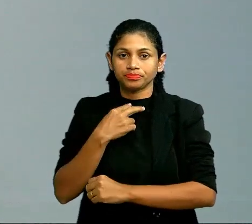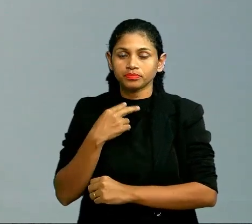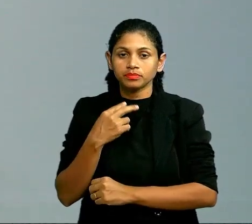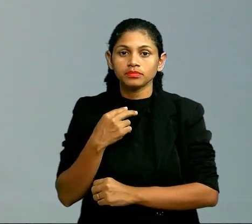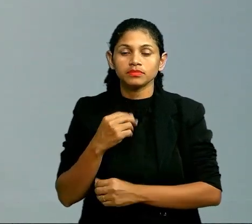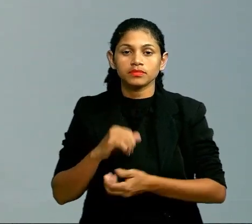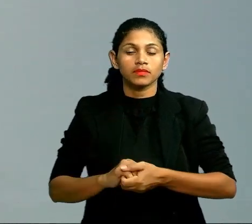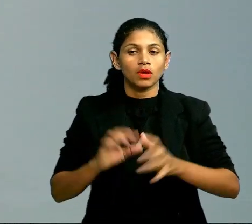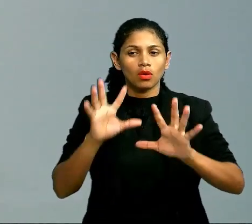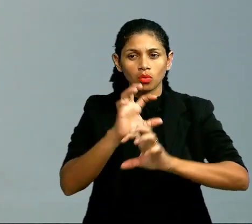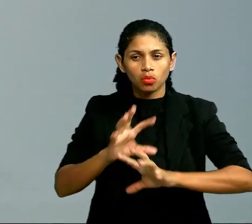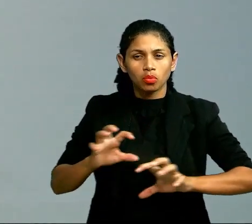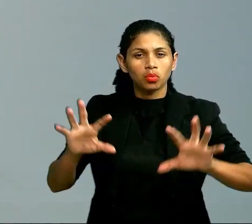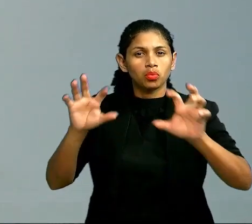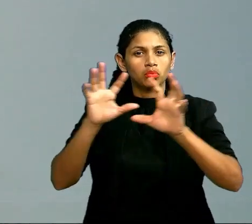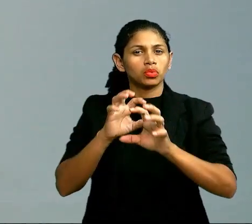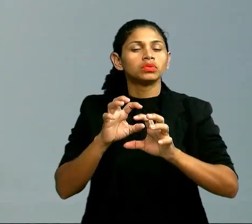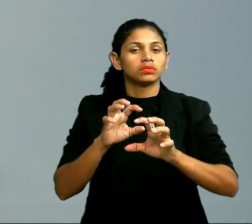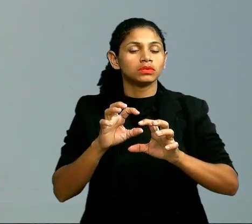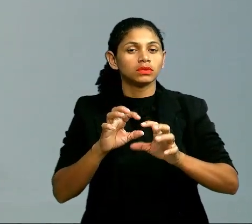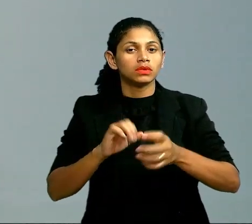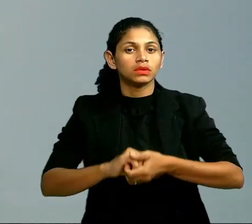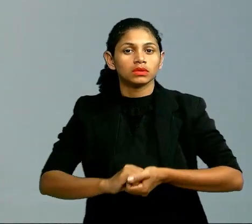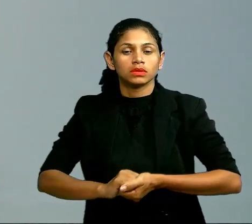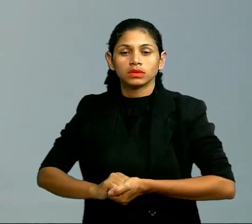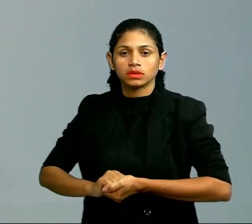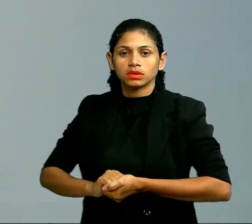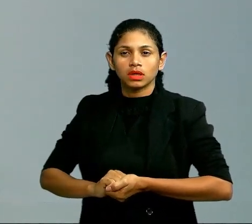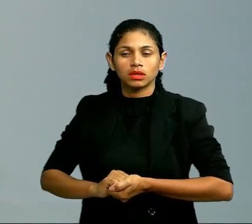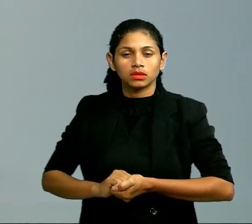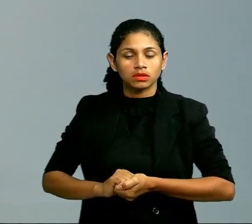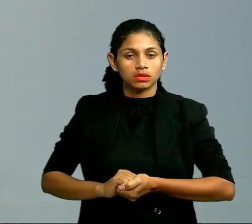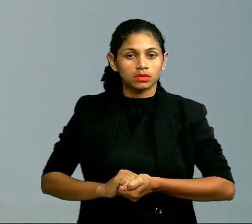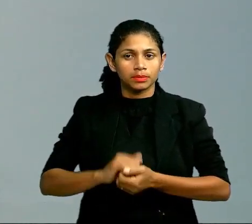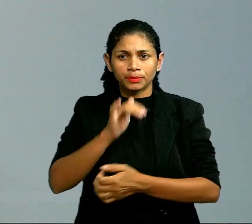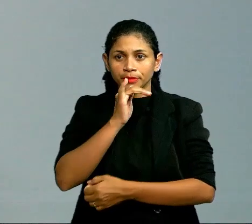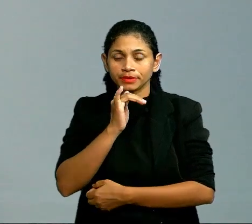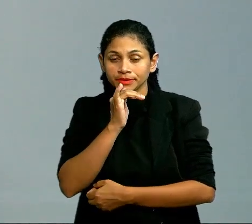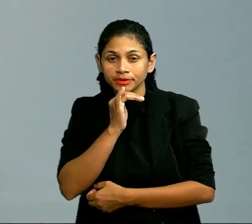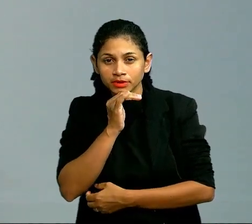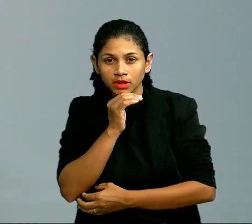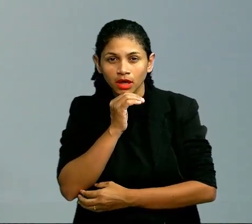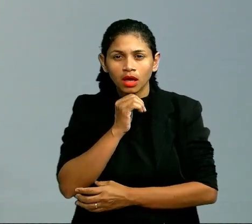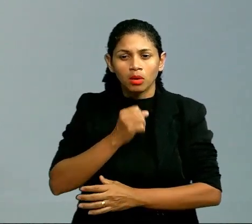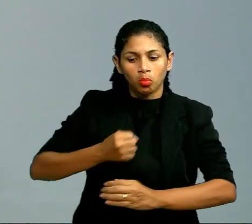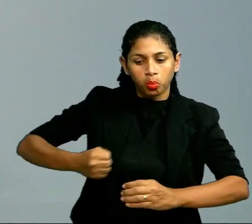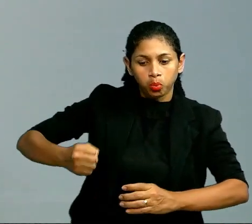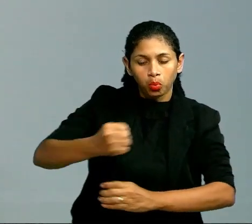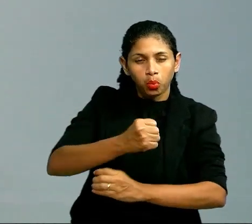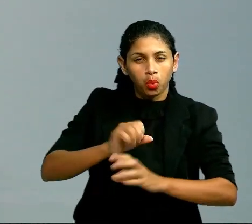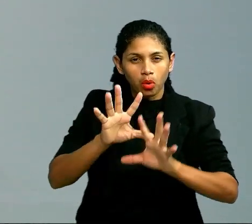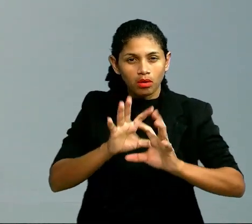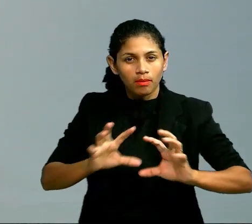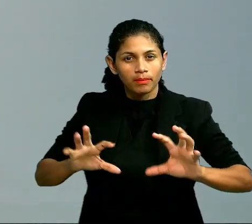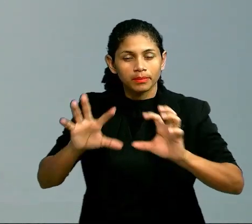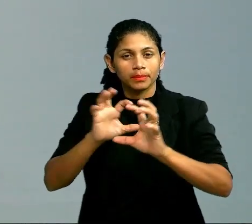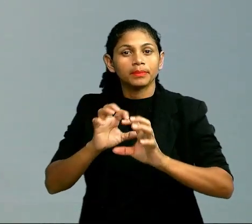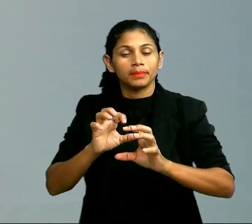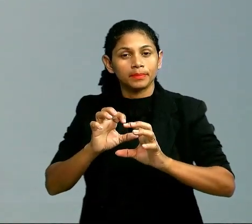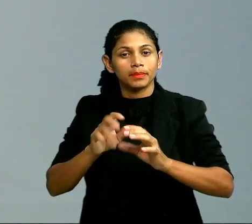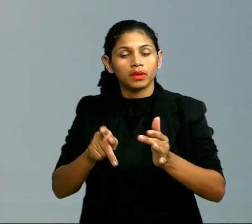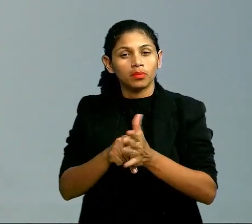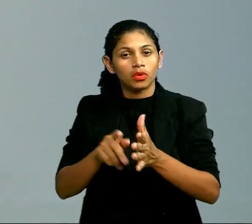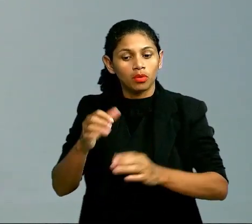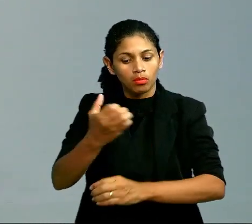Os gases propano, metano, butano, que é o gás de cozinha, os líquidos, gasolina, querosene, diesel, óleo lubrificante